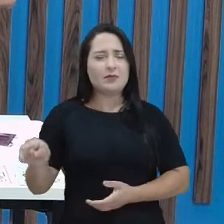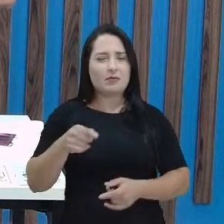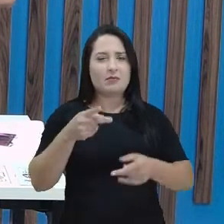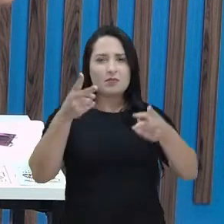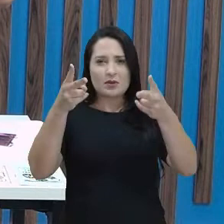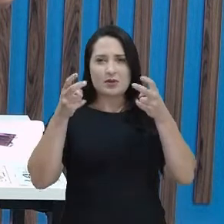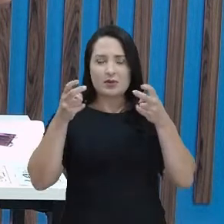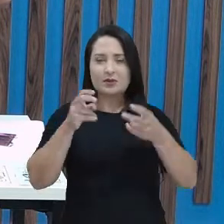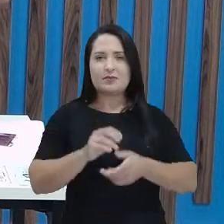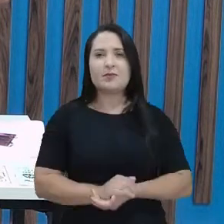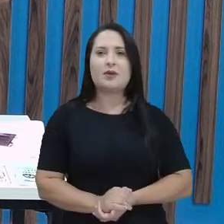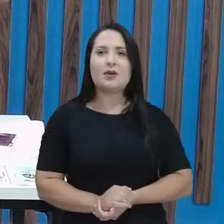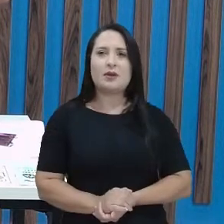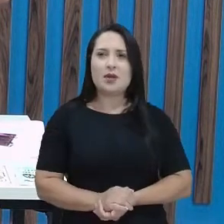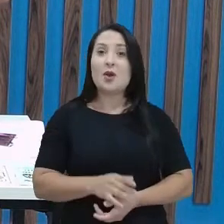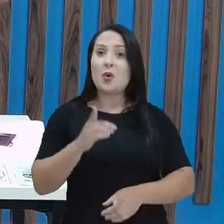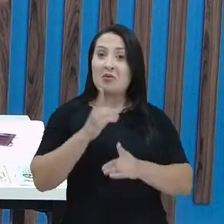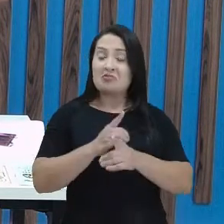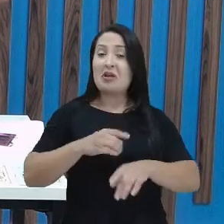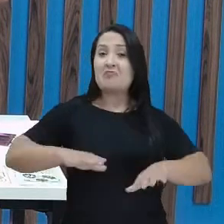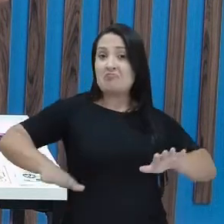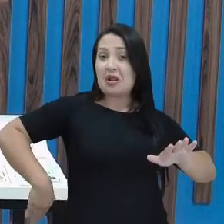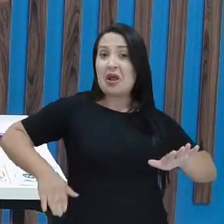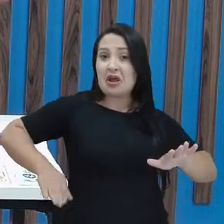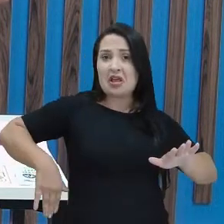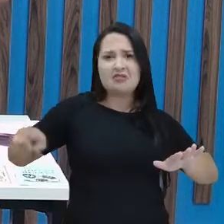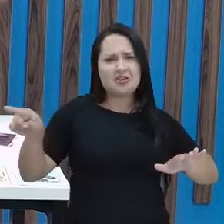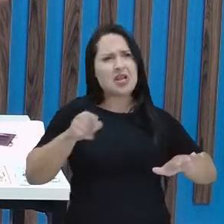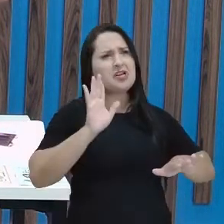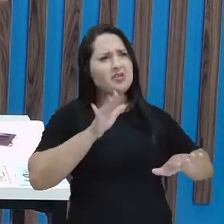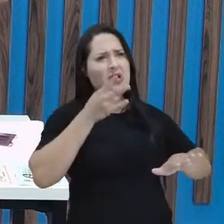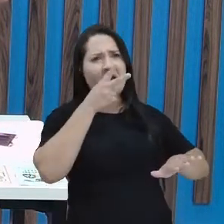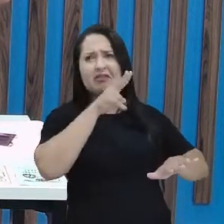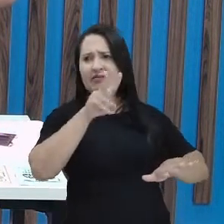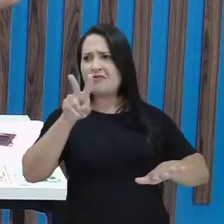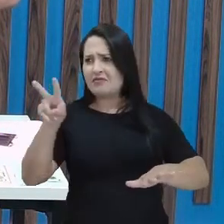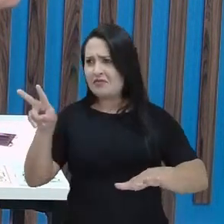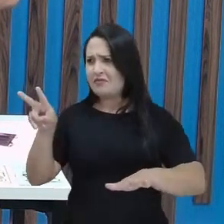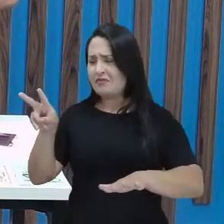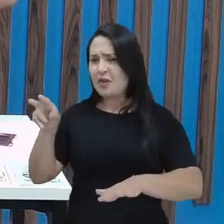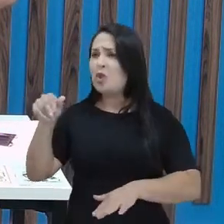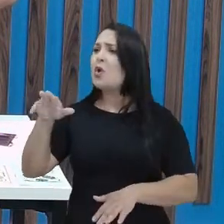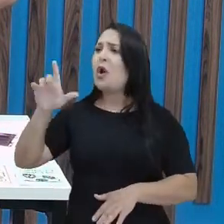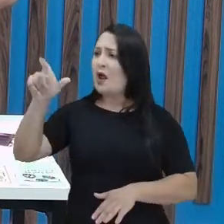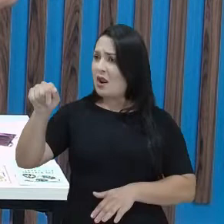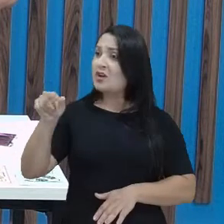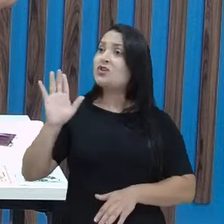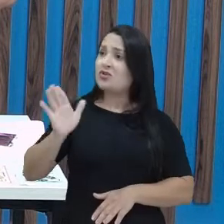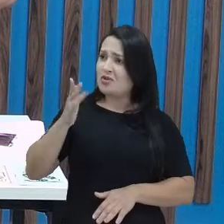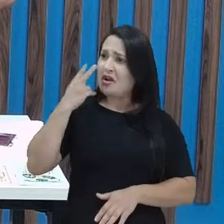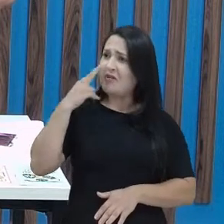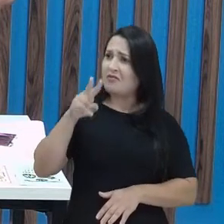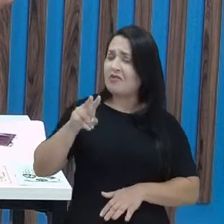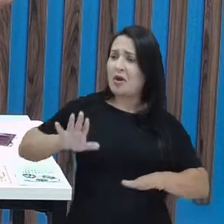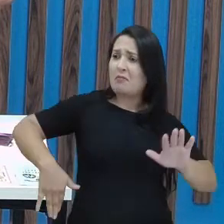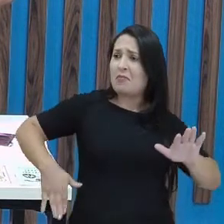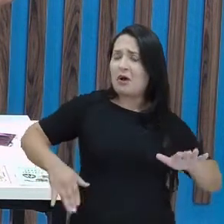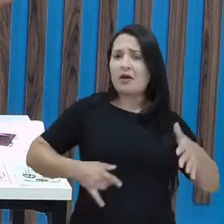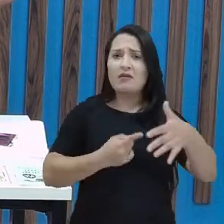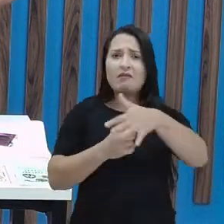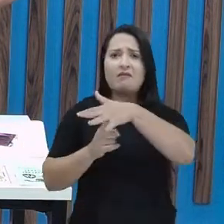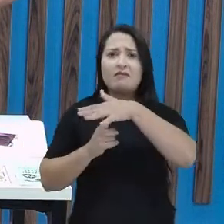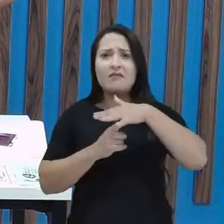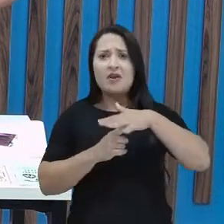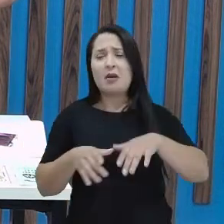Perceberam? Encontramos muito em praias, não é? Você já viu? Você já viu no ala? Repentistas em praias, em feiras, em